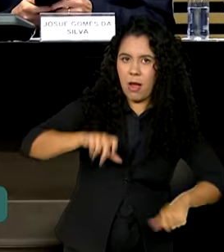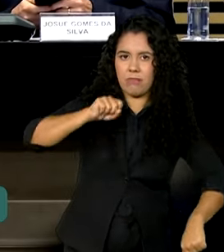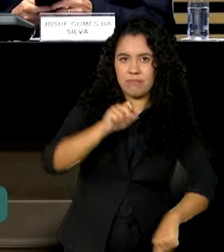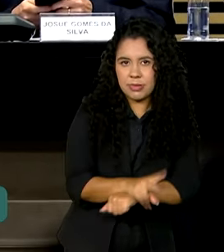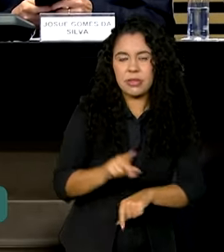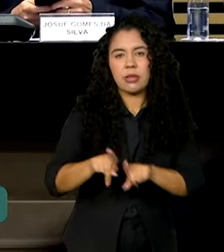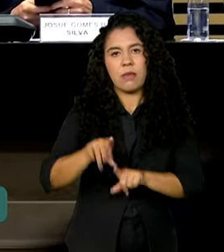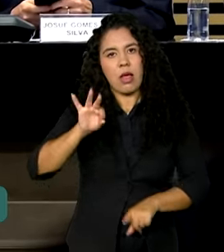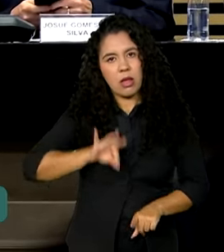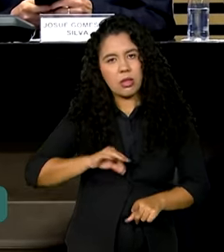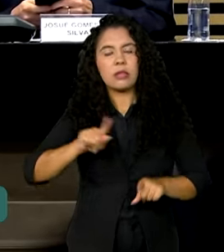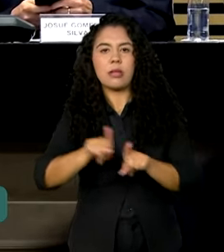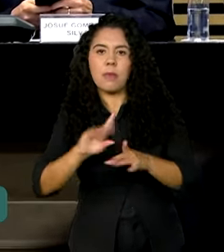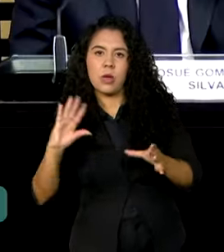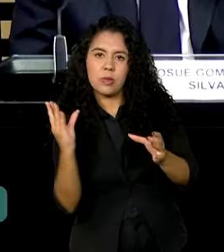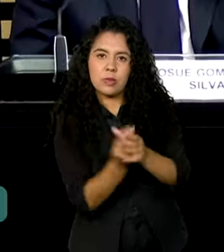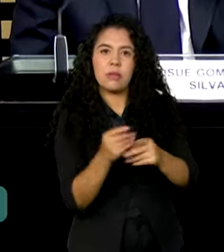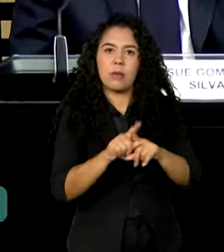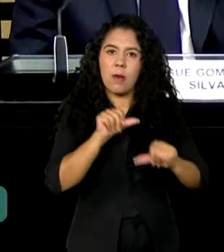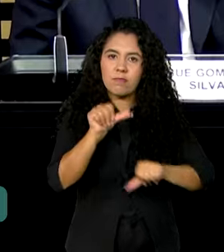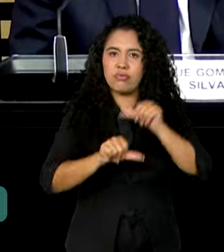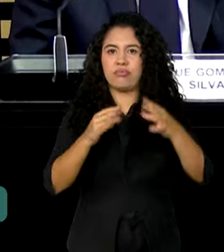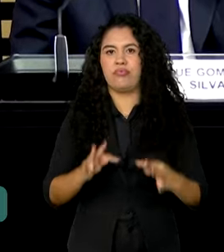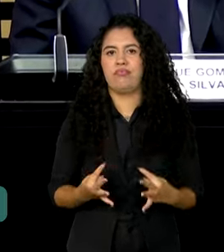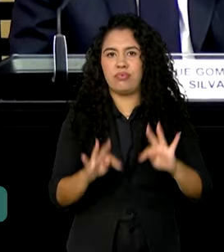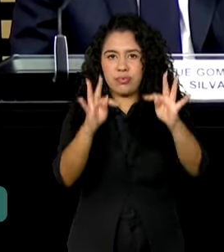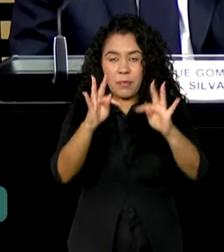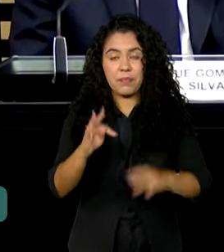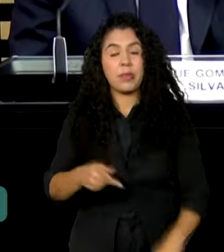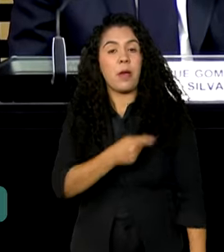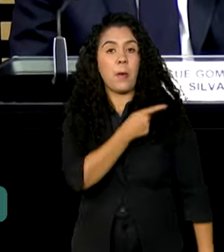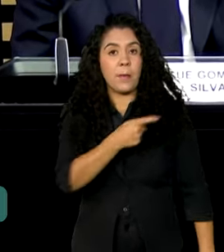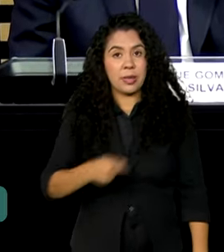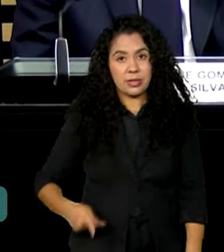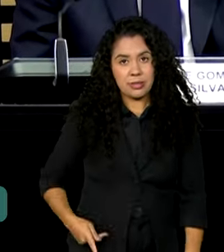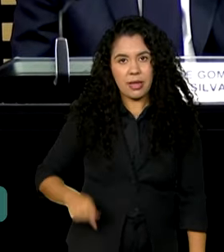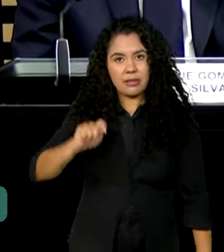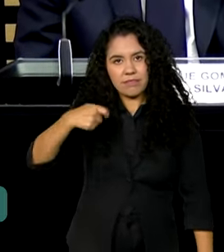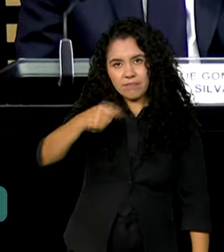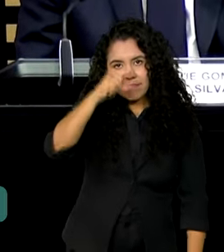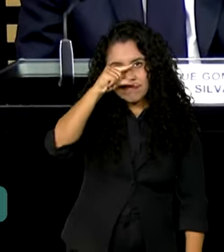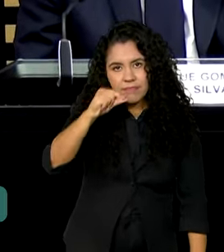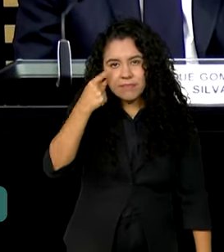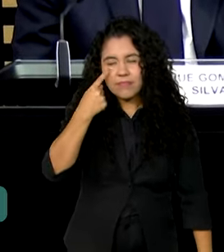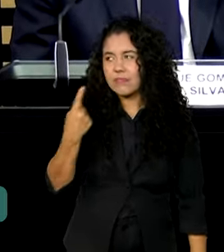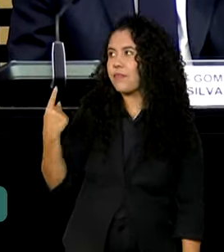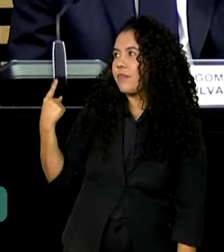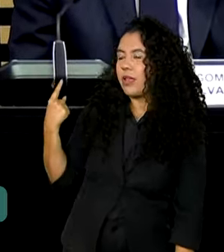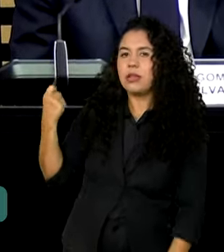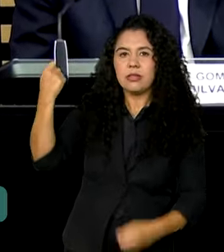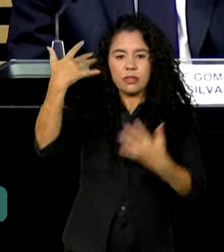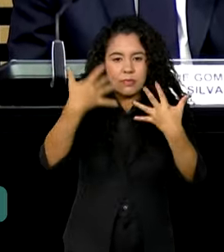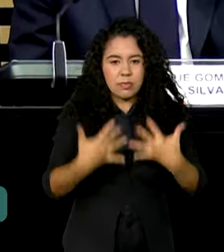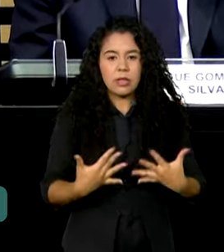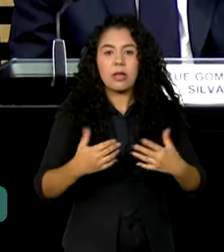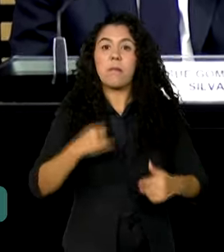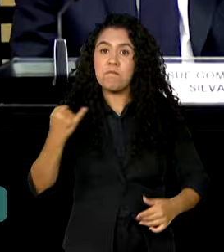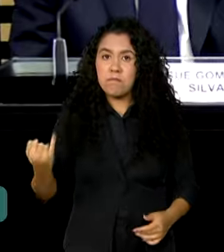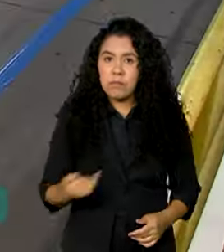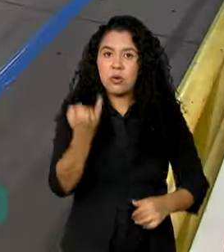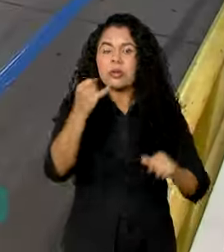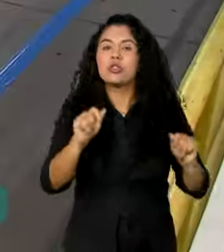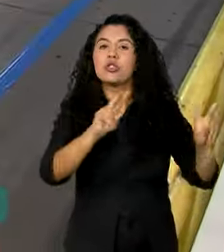inclusão social e inovação tecnológica. O presidente, em exercício, Geraldo Alckmin, destacou a importância da reforma